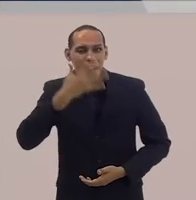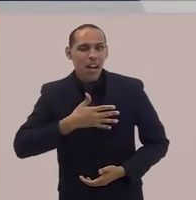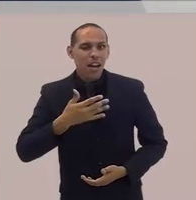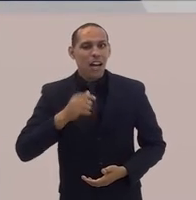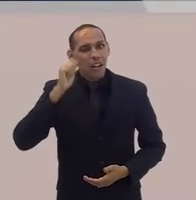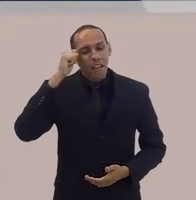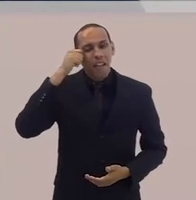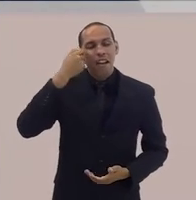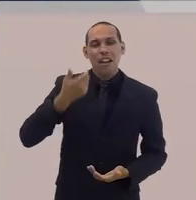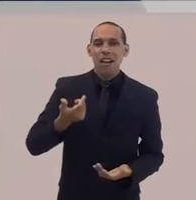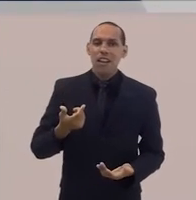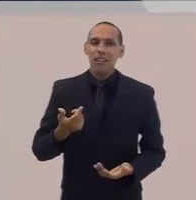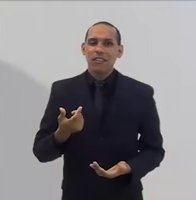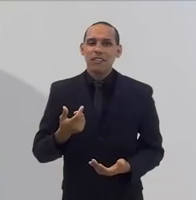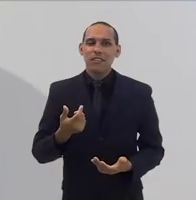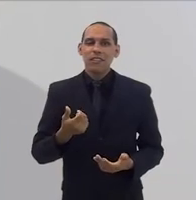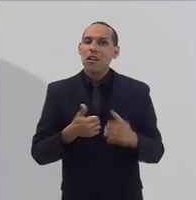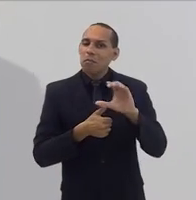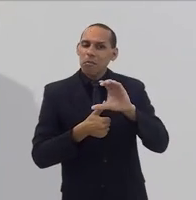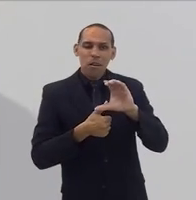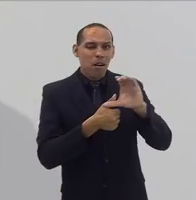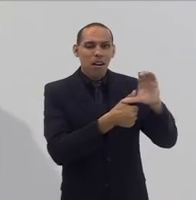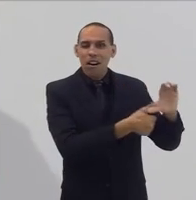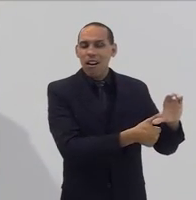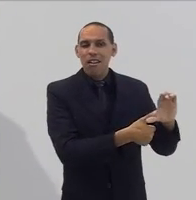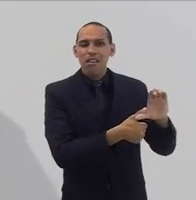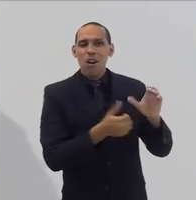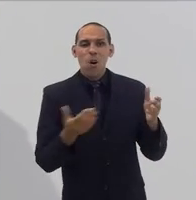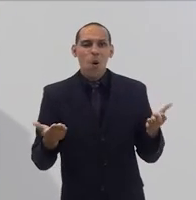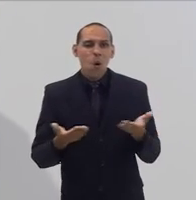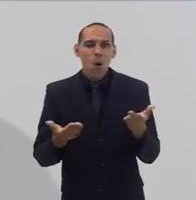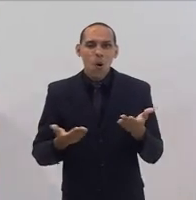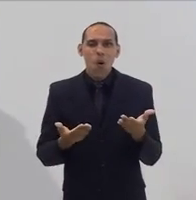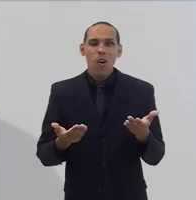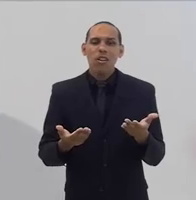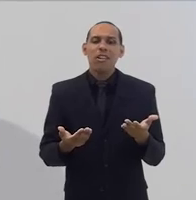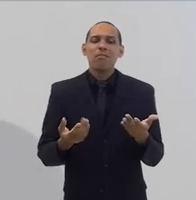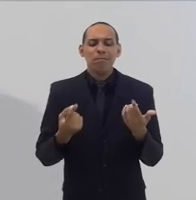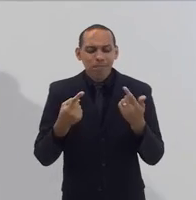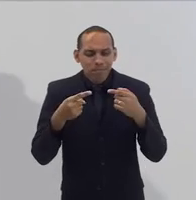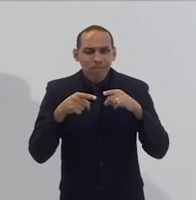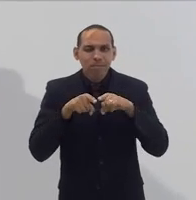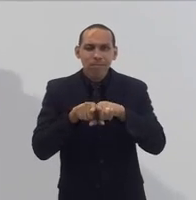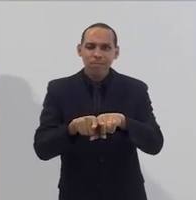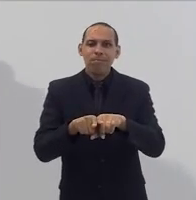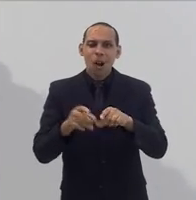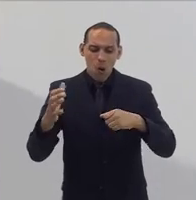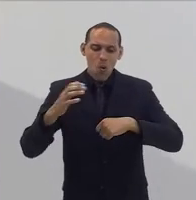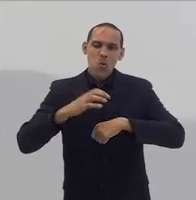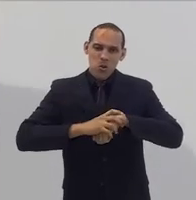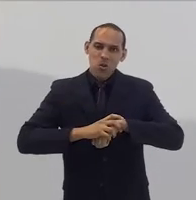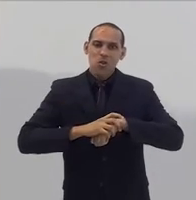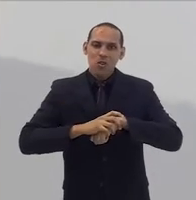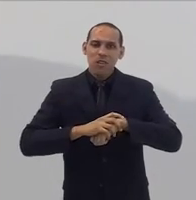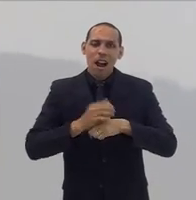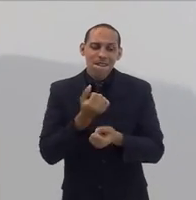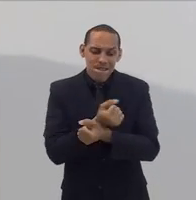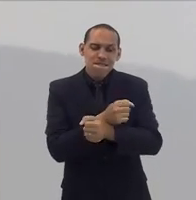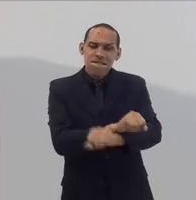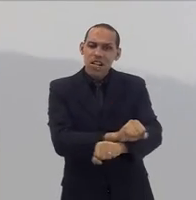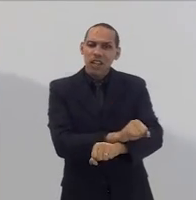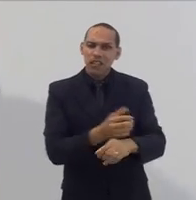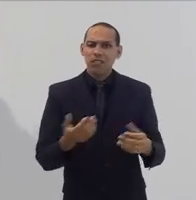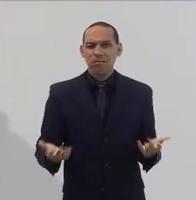povo negro, um cristianismo que infelizmente foi cúmplice e parte do projeto colonizador e